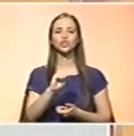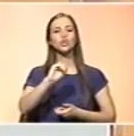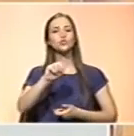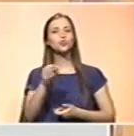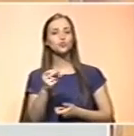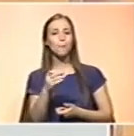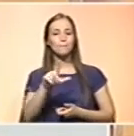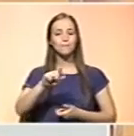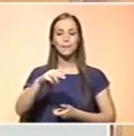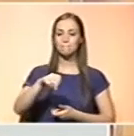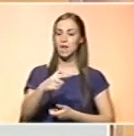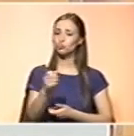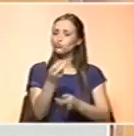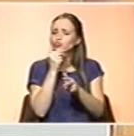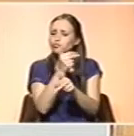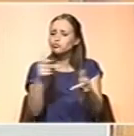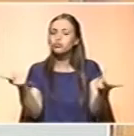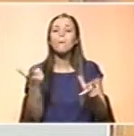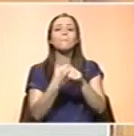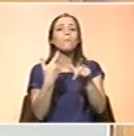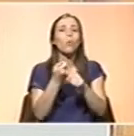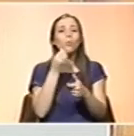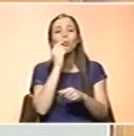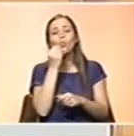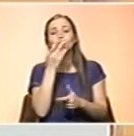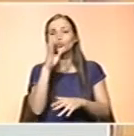E como é que devem ser consumidos? Vamos saber no Sociedade Civil.